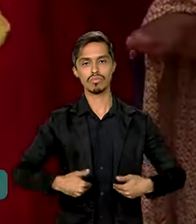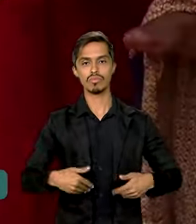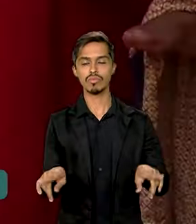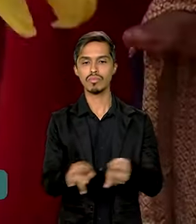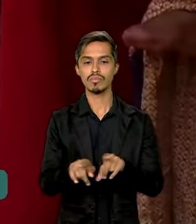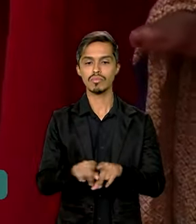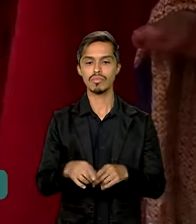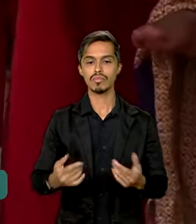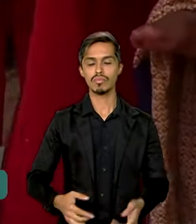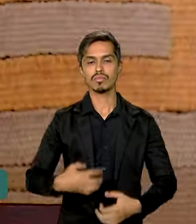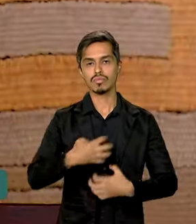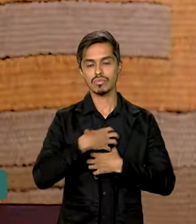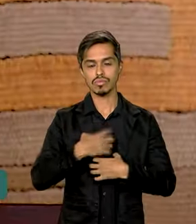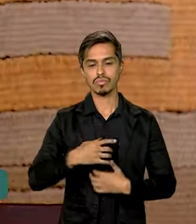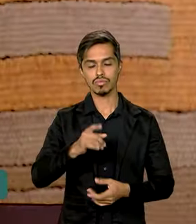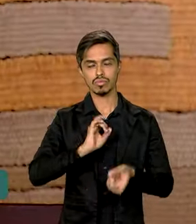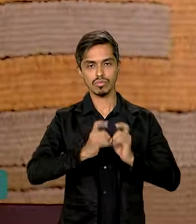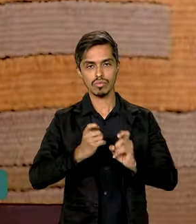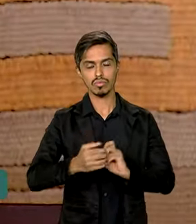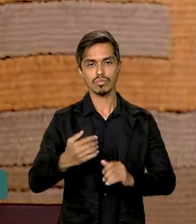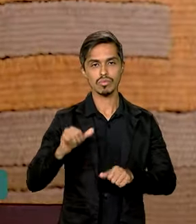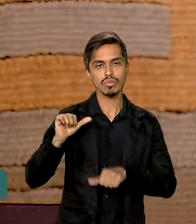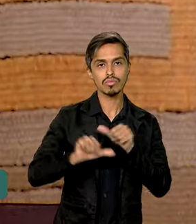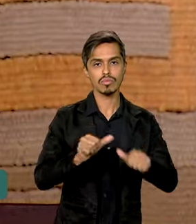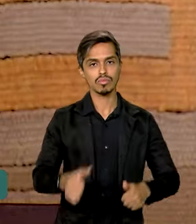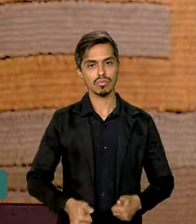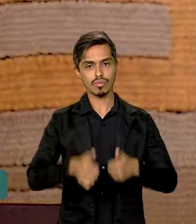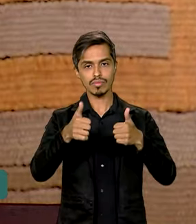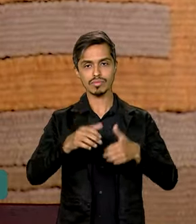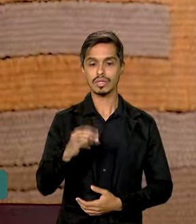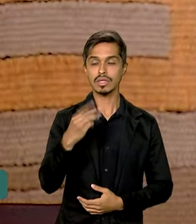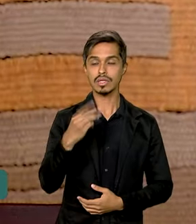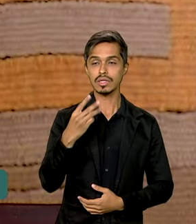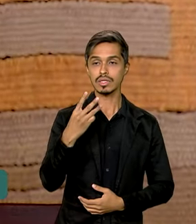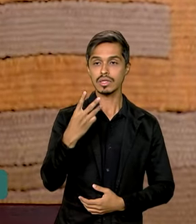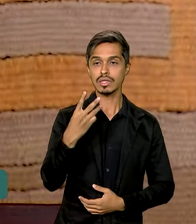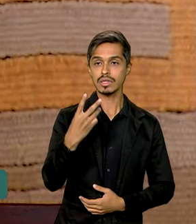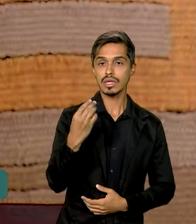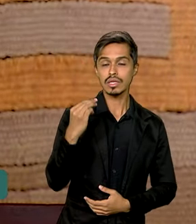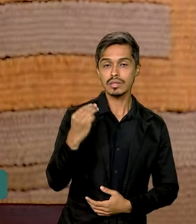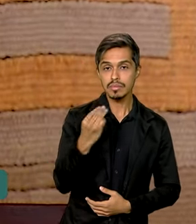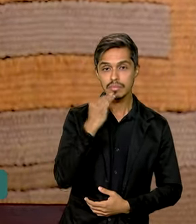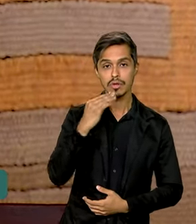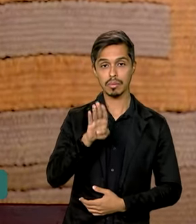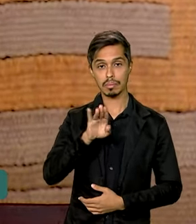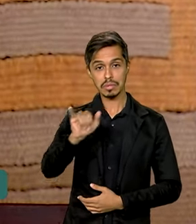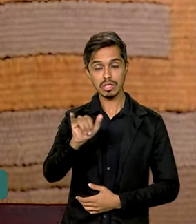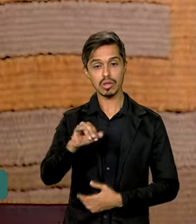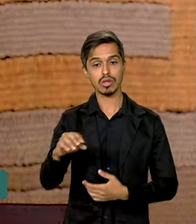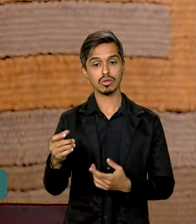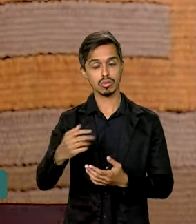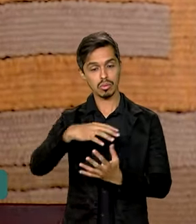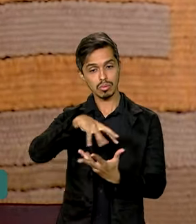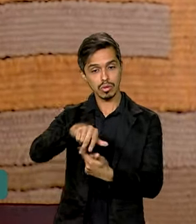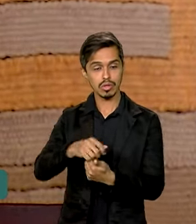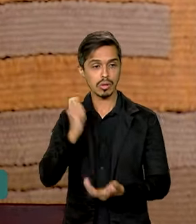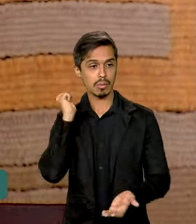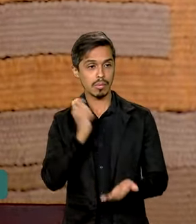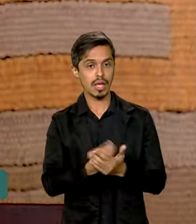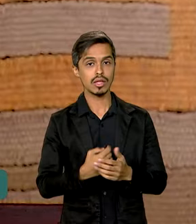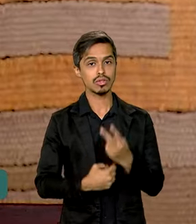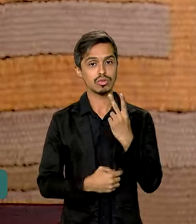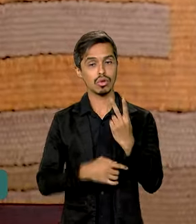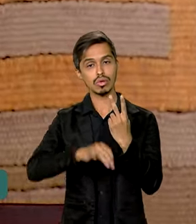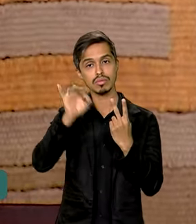reforma da governança. Se os 3 mil do planeta pagassem